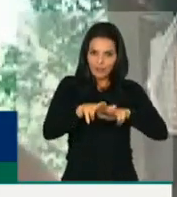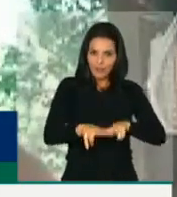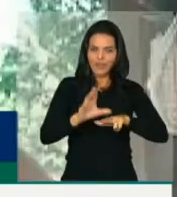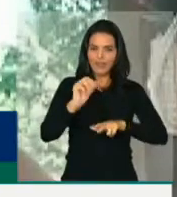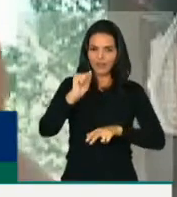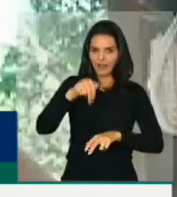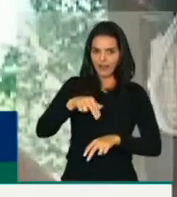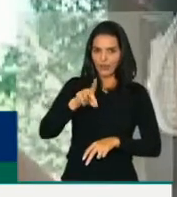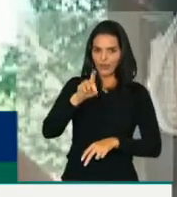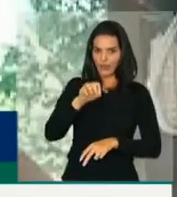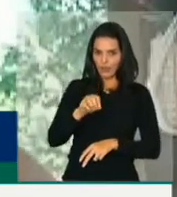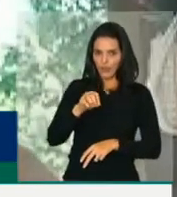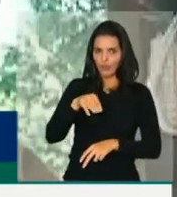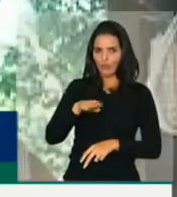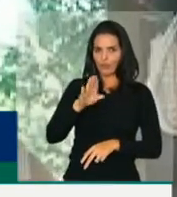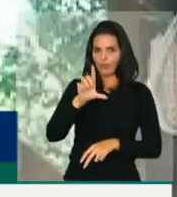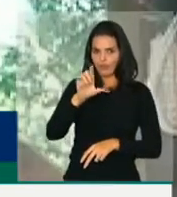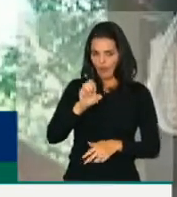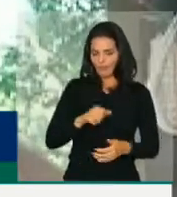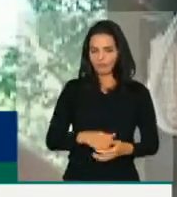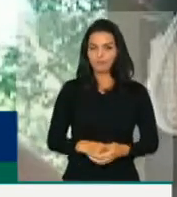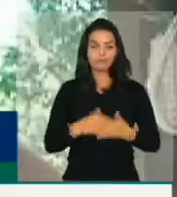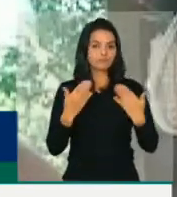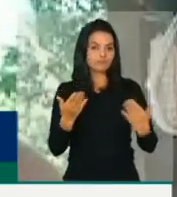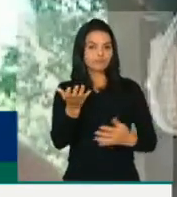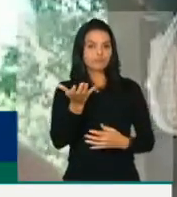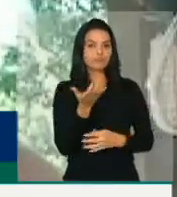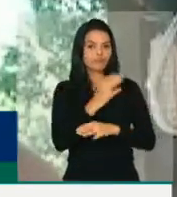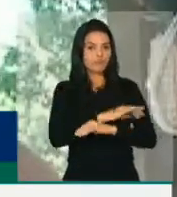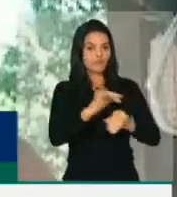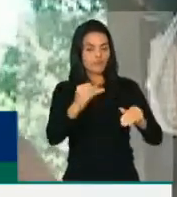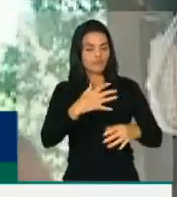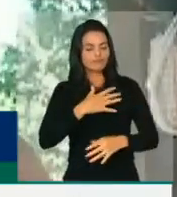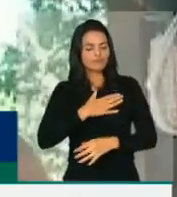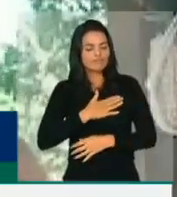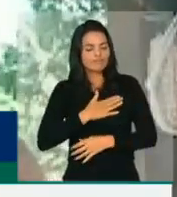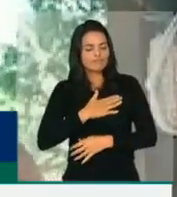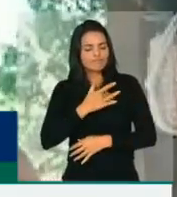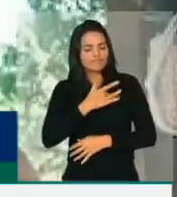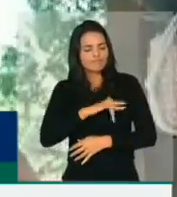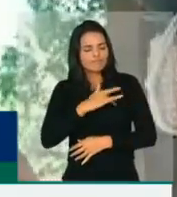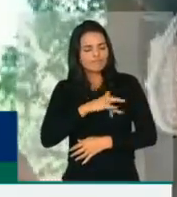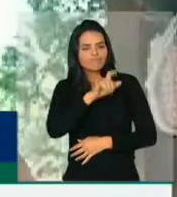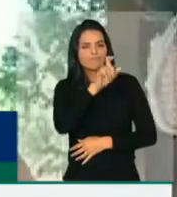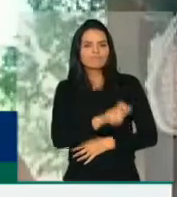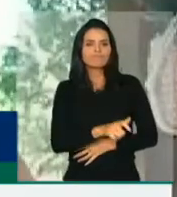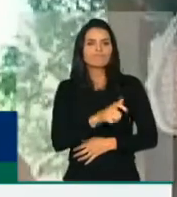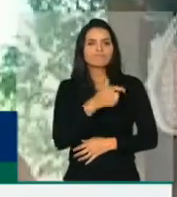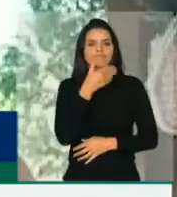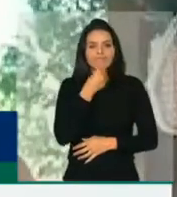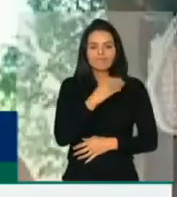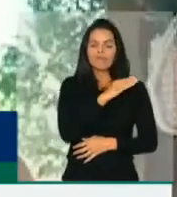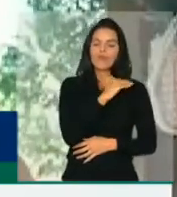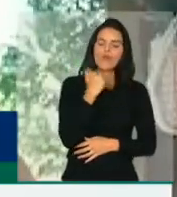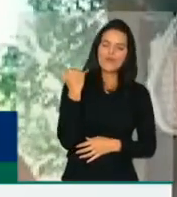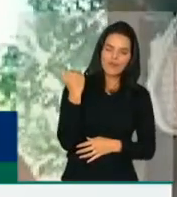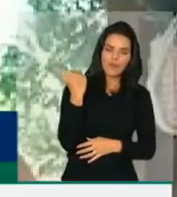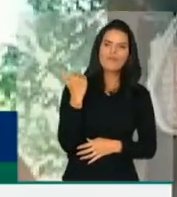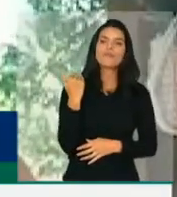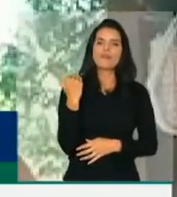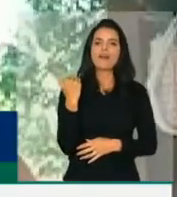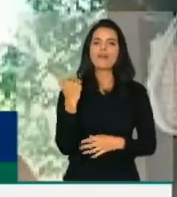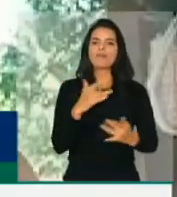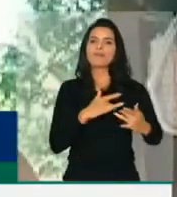Portanto, eu quero deixar o meu pesar para a sua família, para o Estado da Bahia e para a